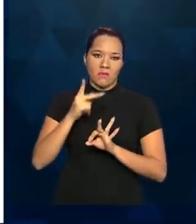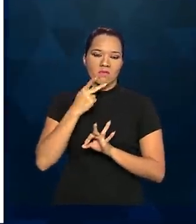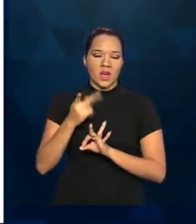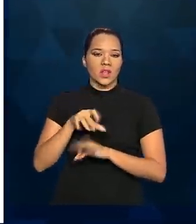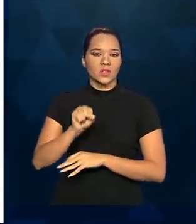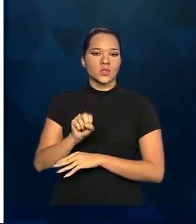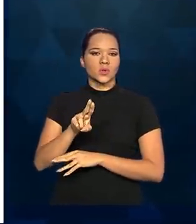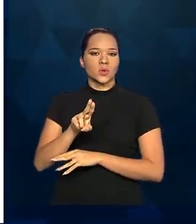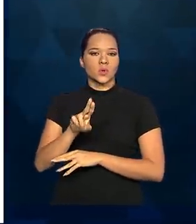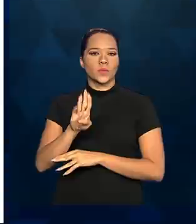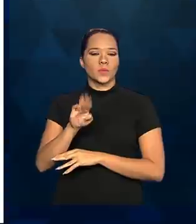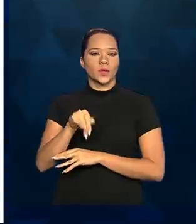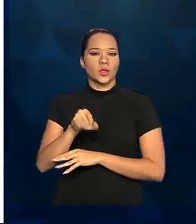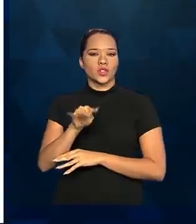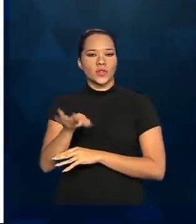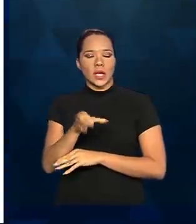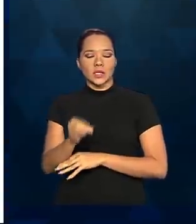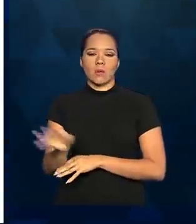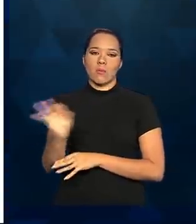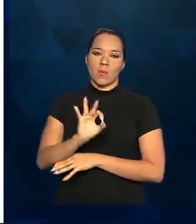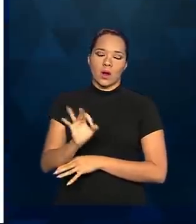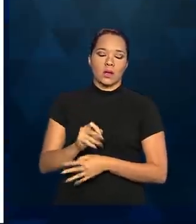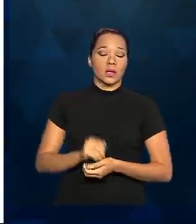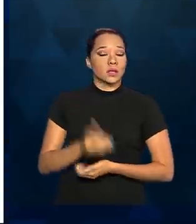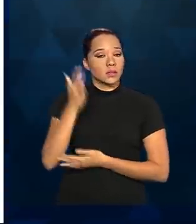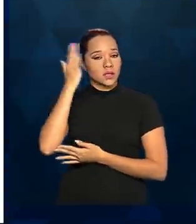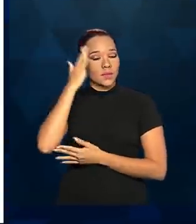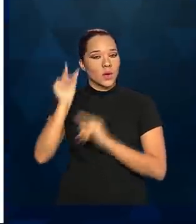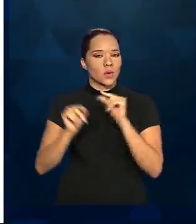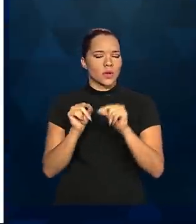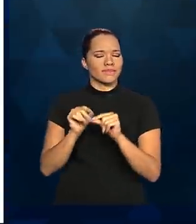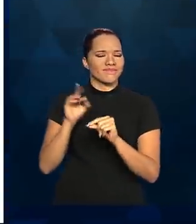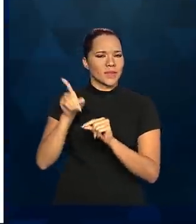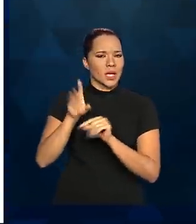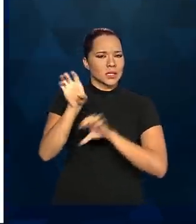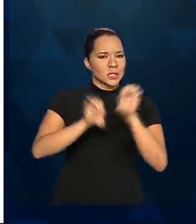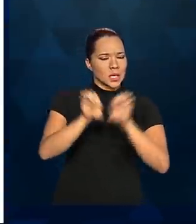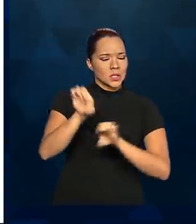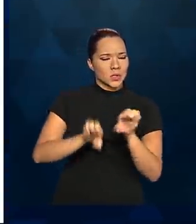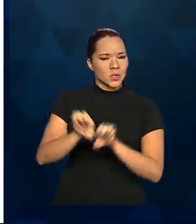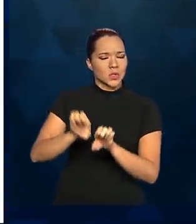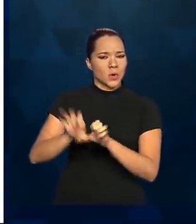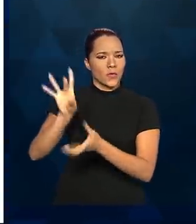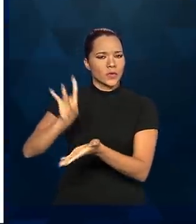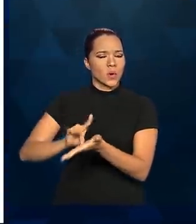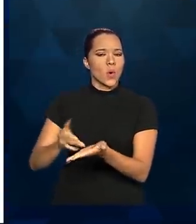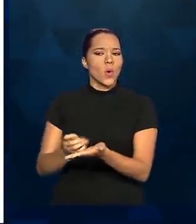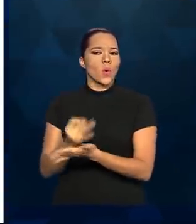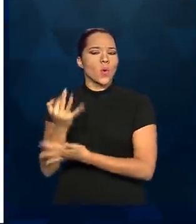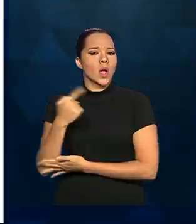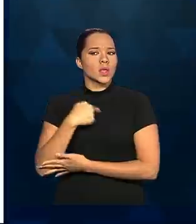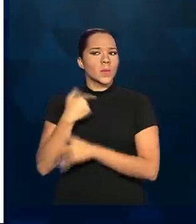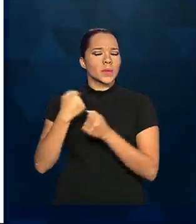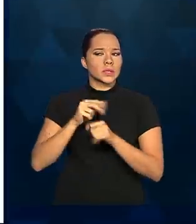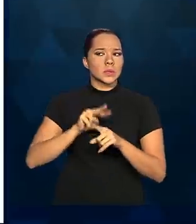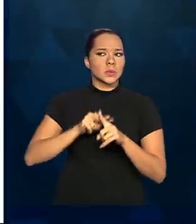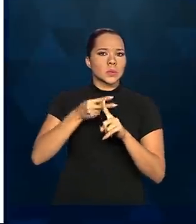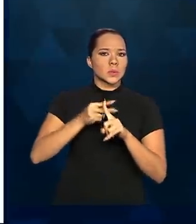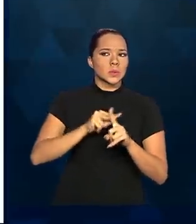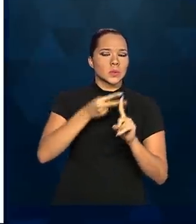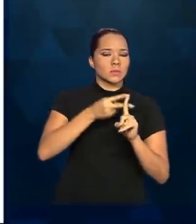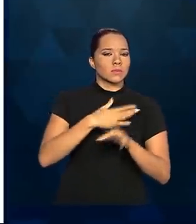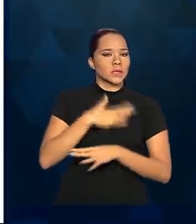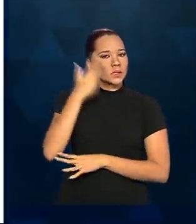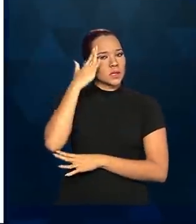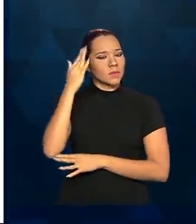subnotificação. O que nós queremos saber aqui é, com base nas estatísticas oficiais, por quanto eu preciso multiplicar para ter